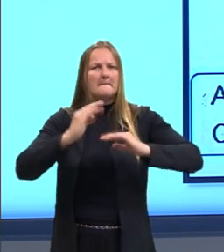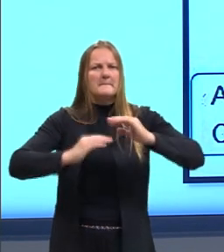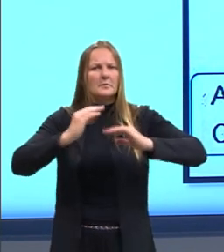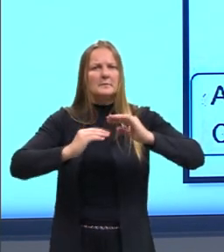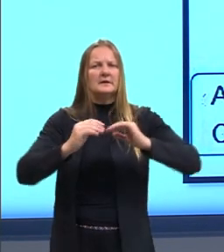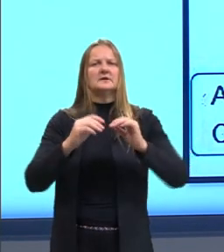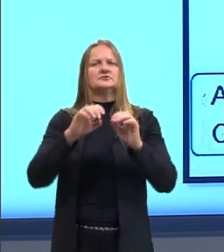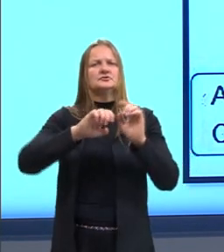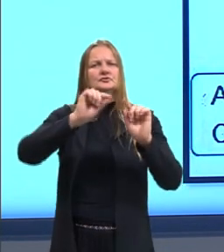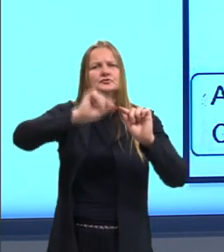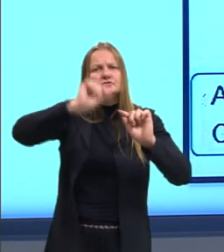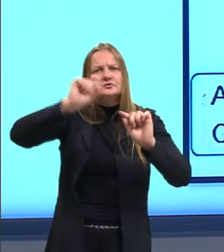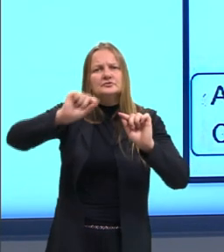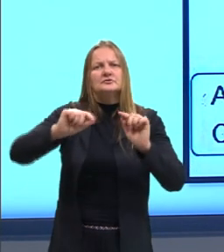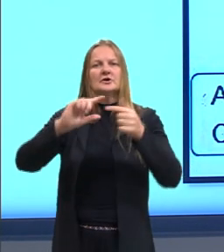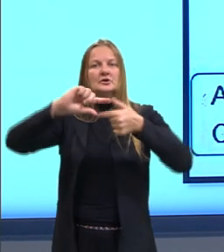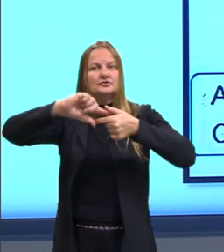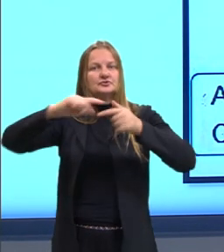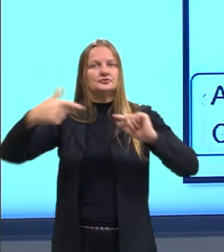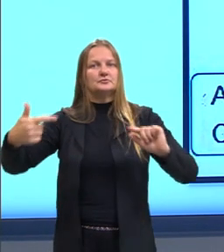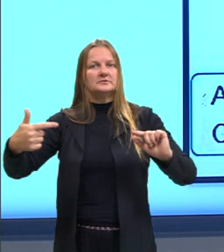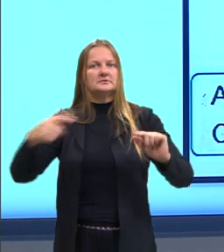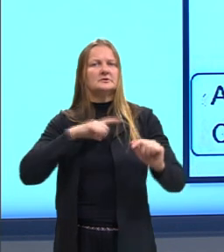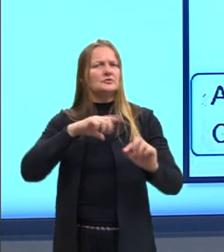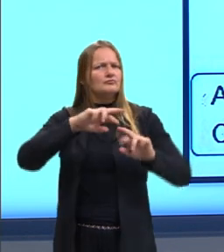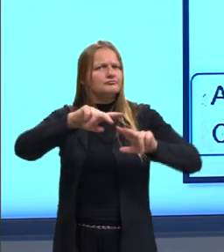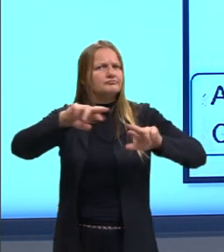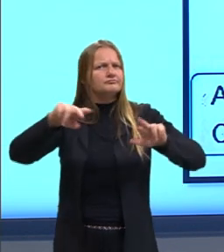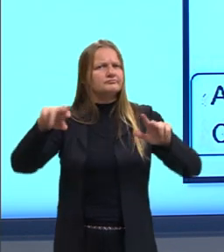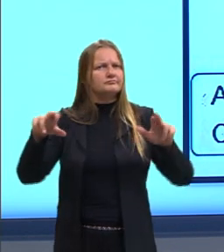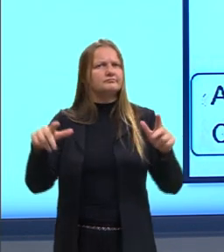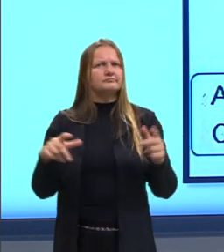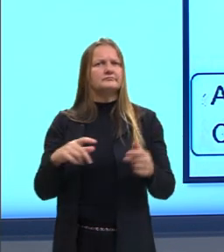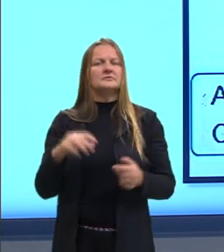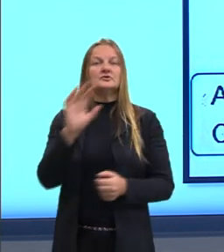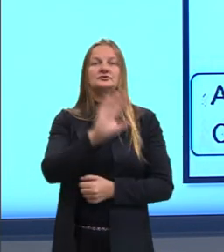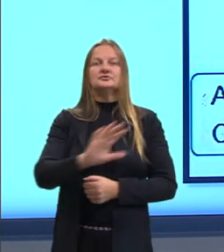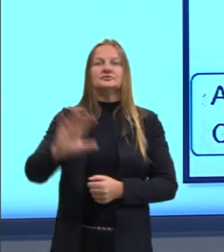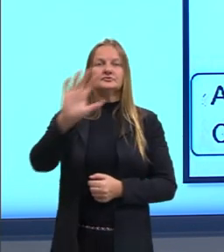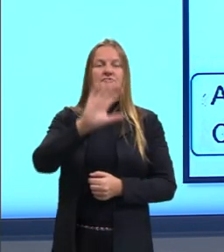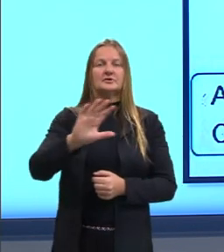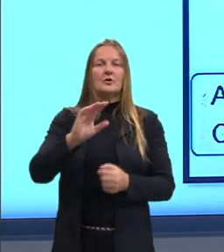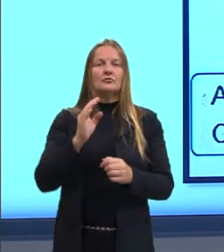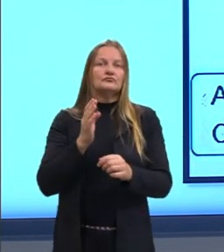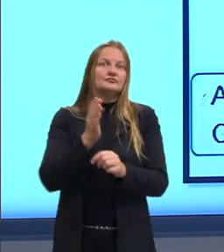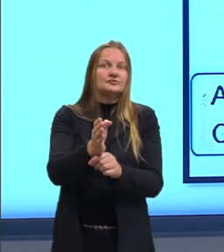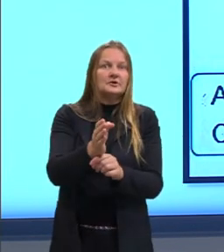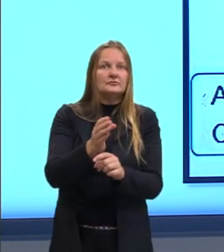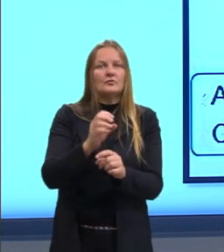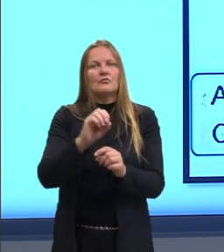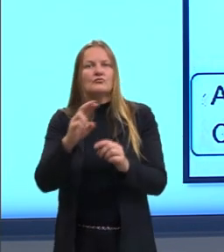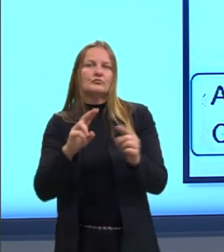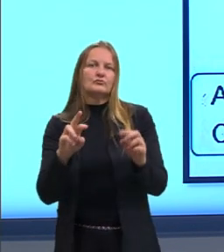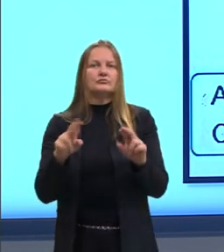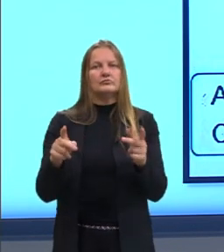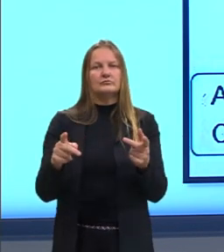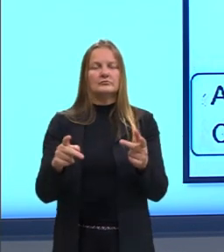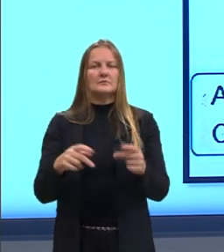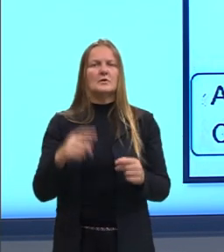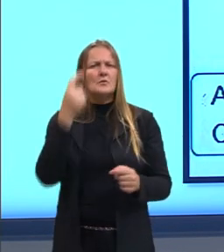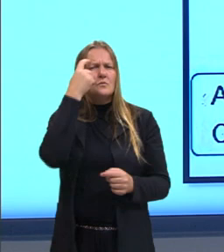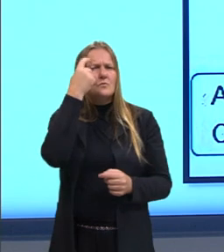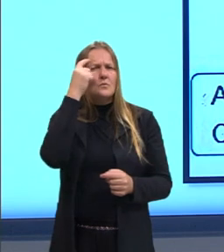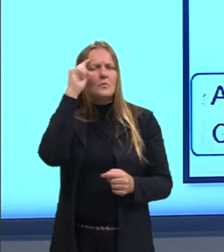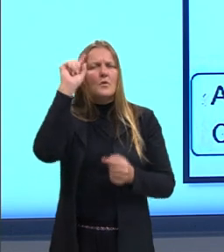álgebra, geometria, e de alguma forma, né, de alguma forma direta ou indireta, isso tudo está associado com a ideia